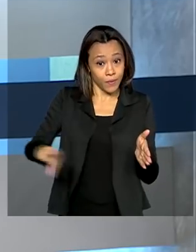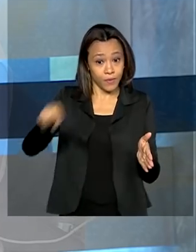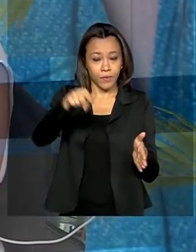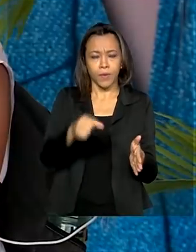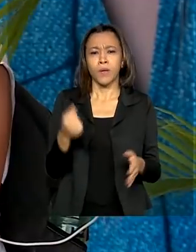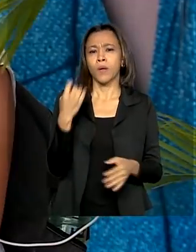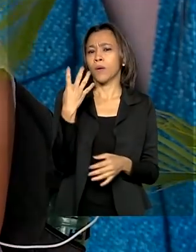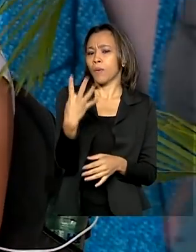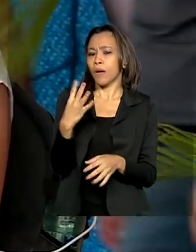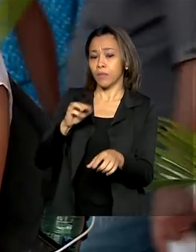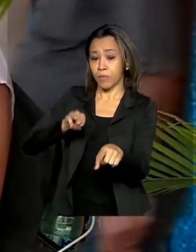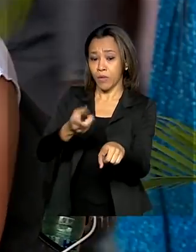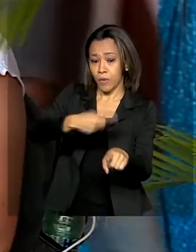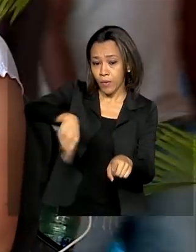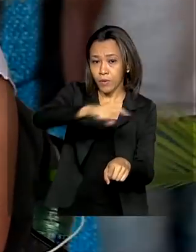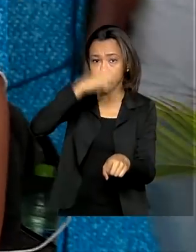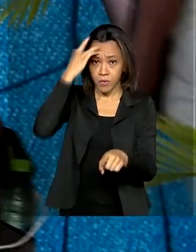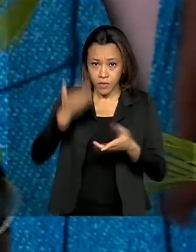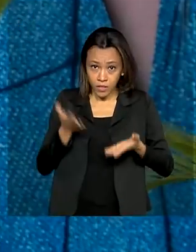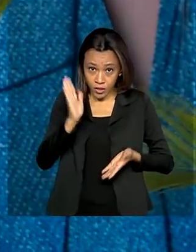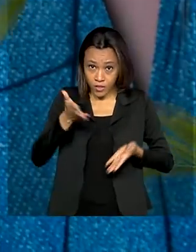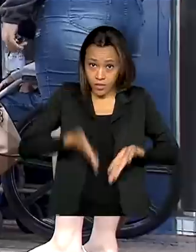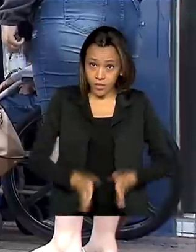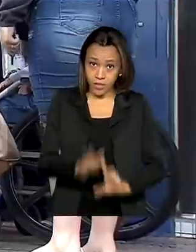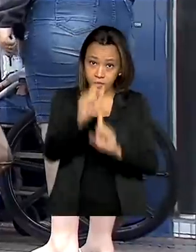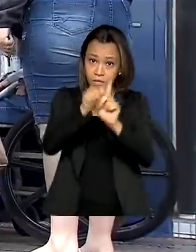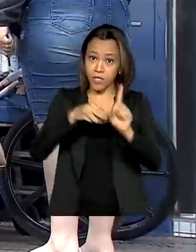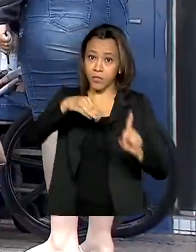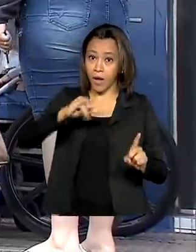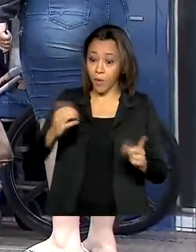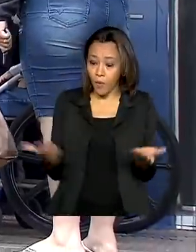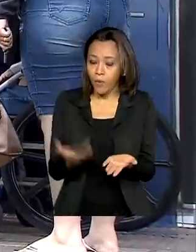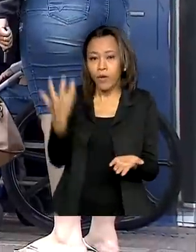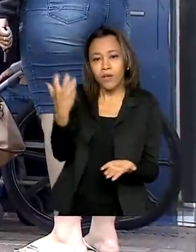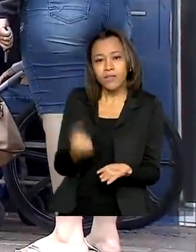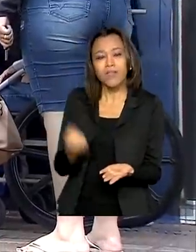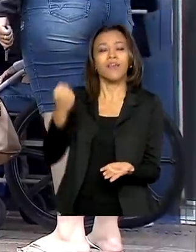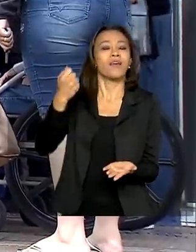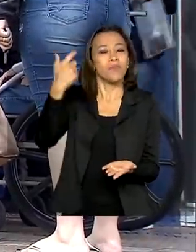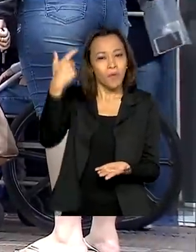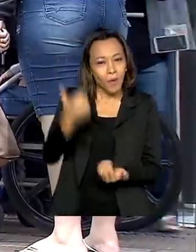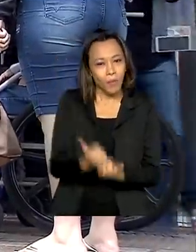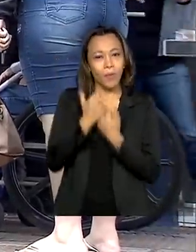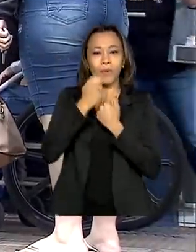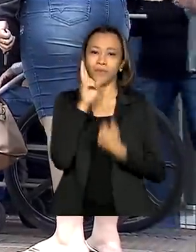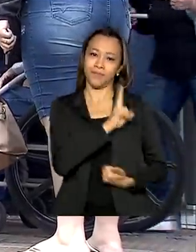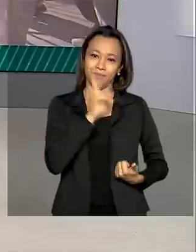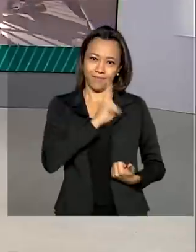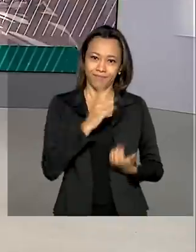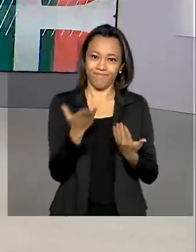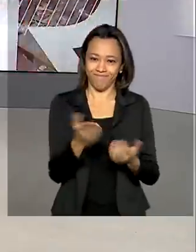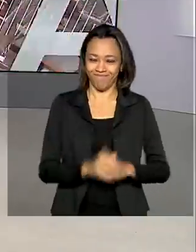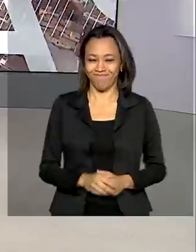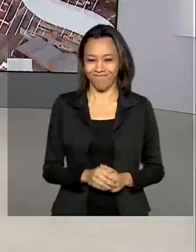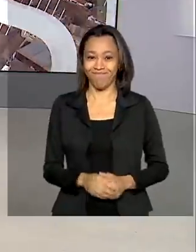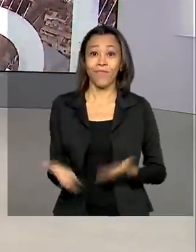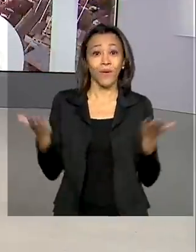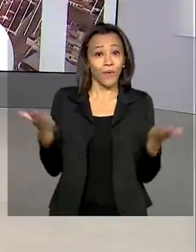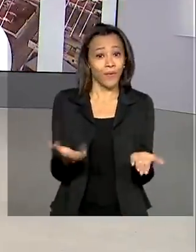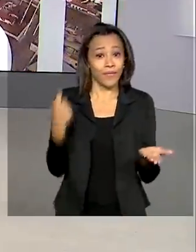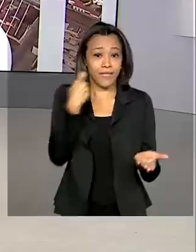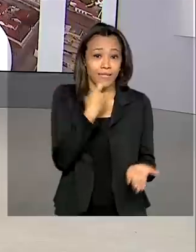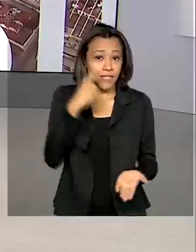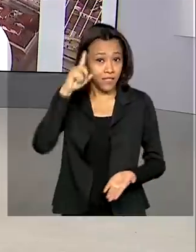4 milhões de trabalhadores nascidos em maio recebem hoje mais uma parcela do auxílio emergencial. Hoje é